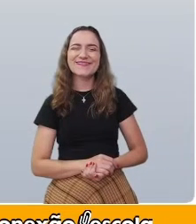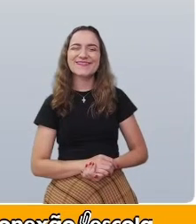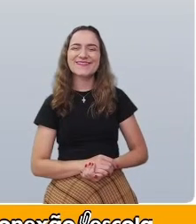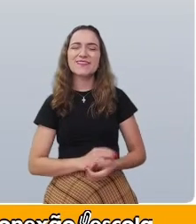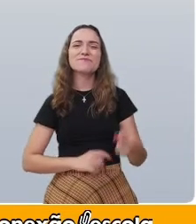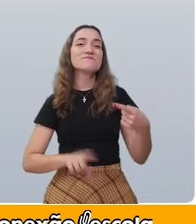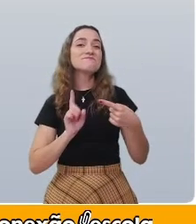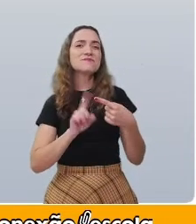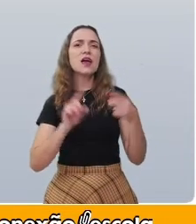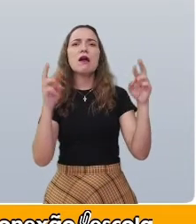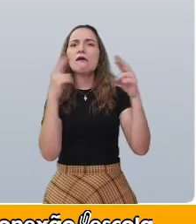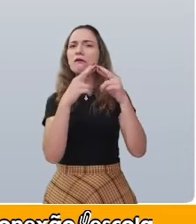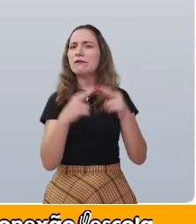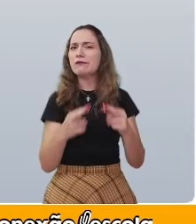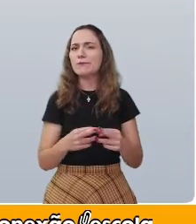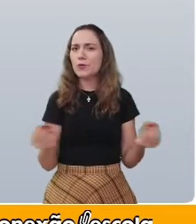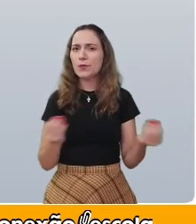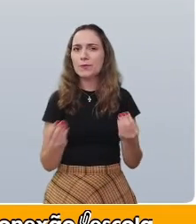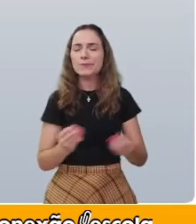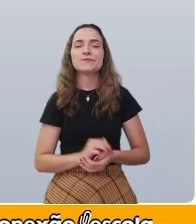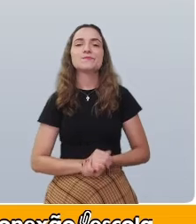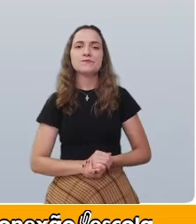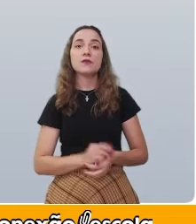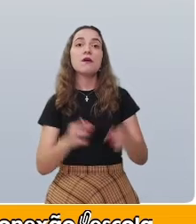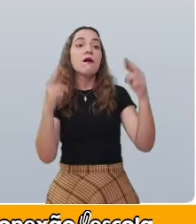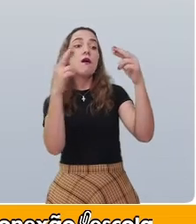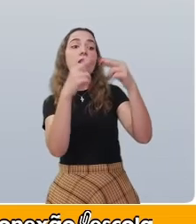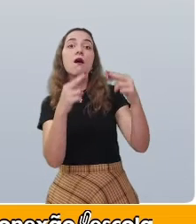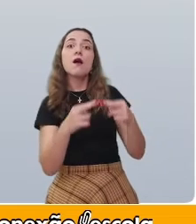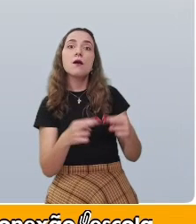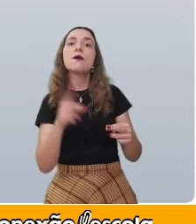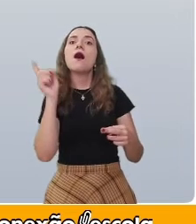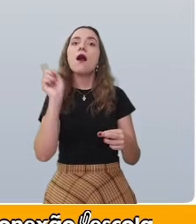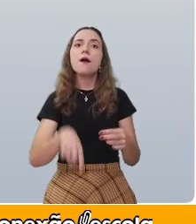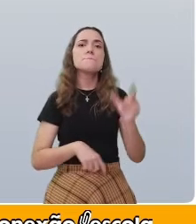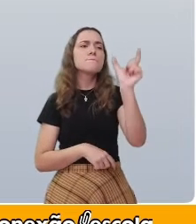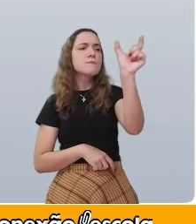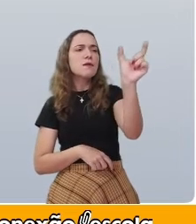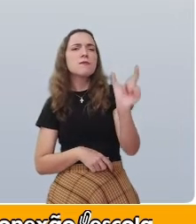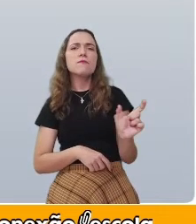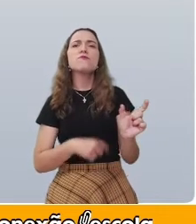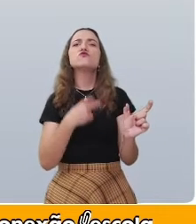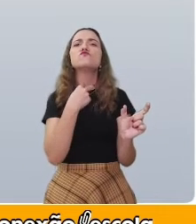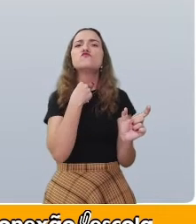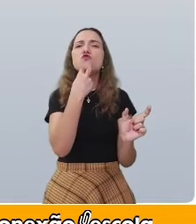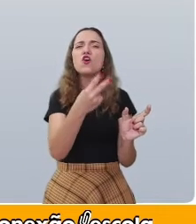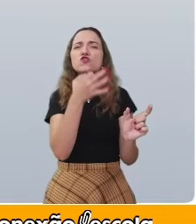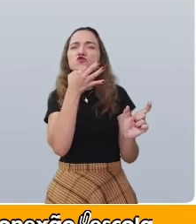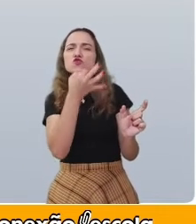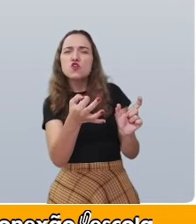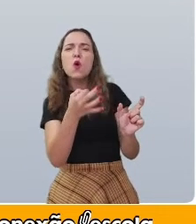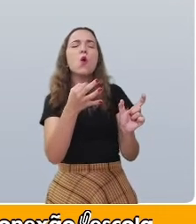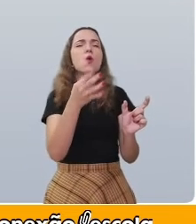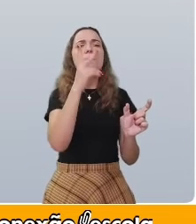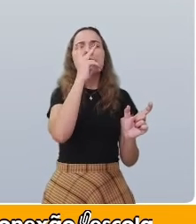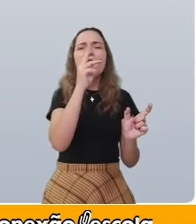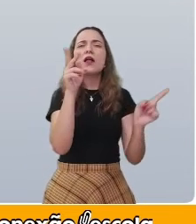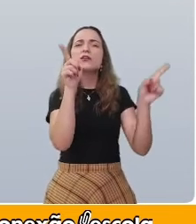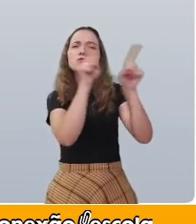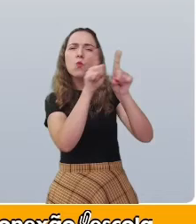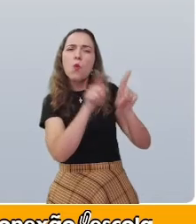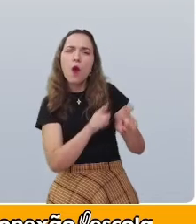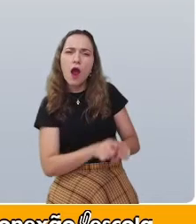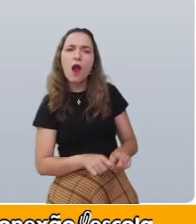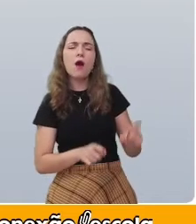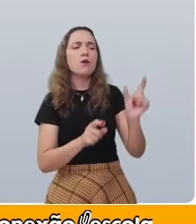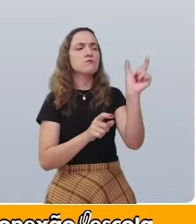Presença de rimas. A rima é a repetição de sons iguais ou parecidos